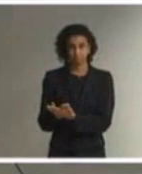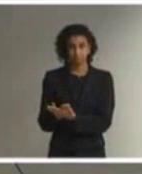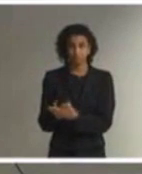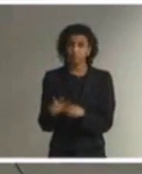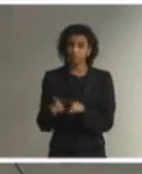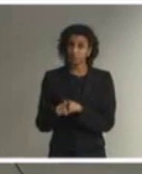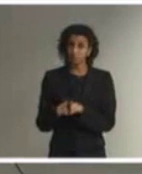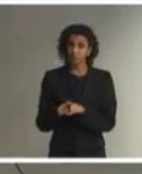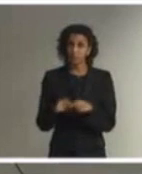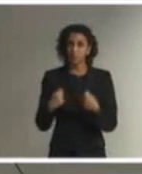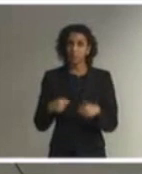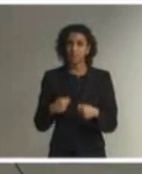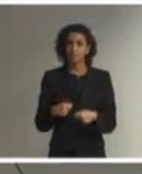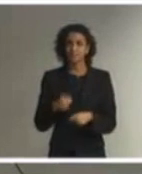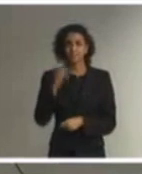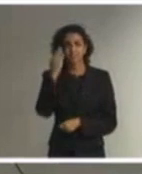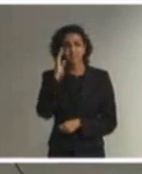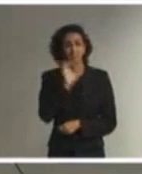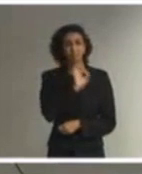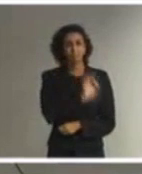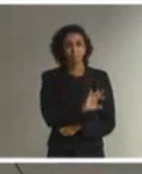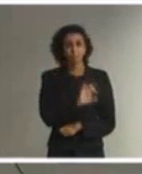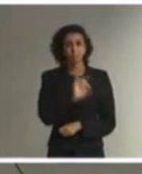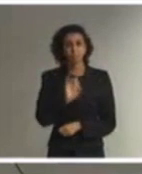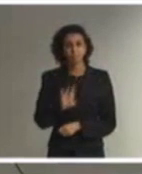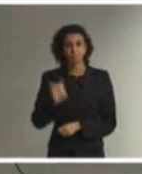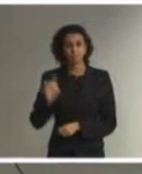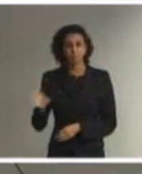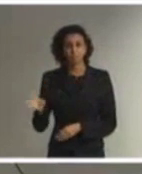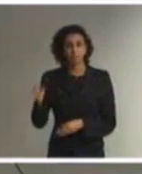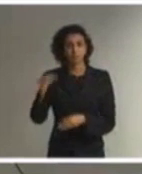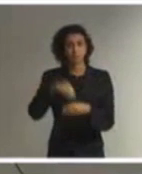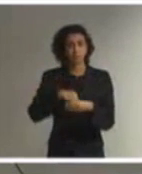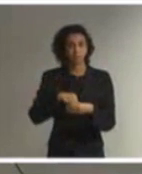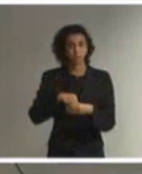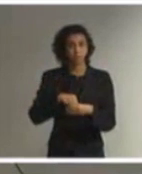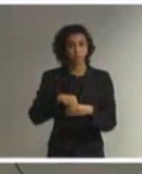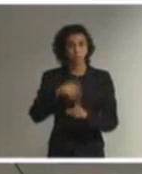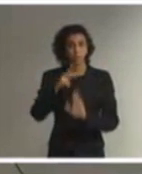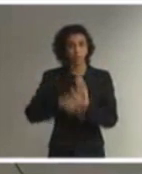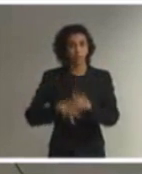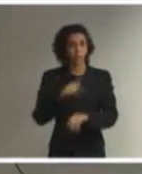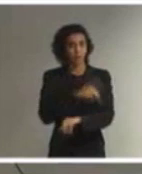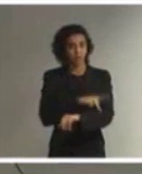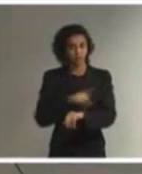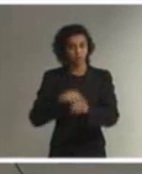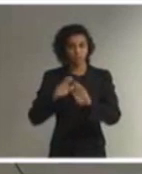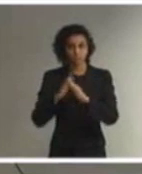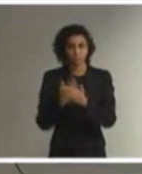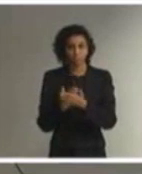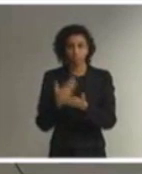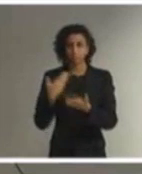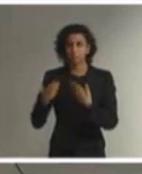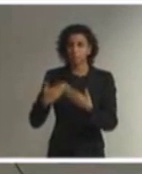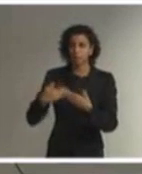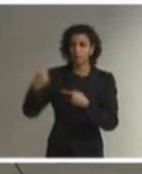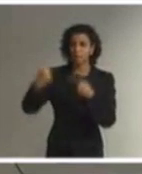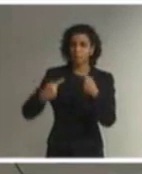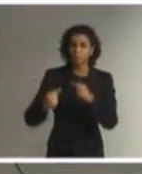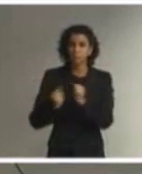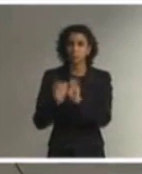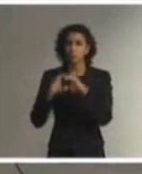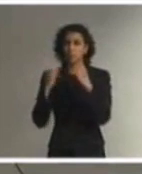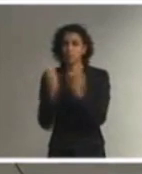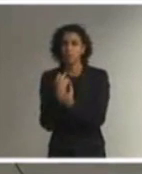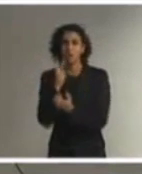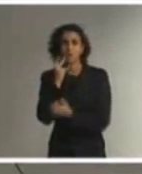devem ser individualizadas dentro de um projeto pedagógico escolar discutido com a comunidade, discutido com os pais